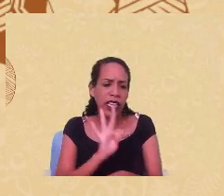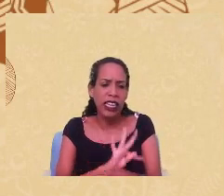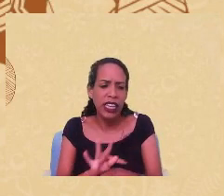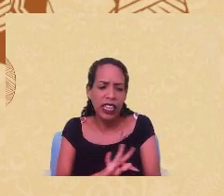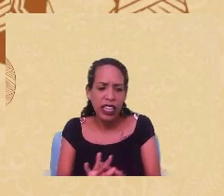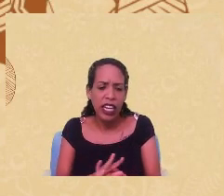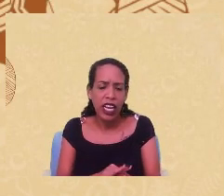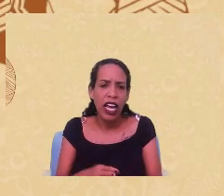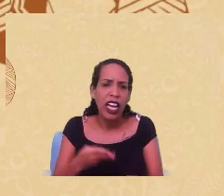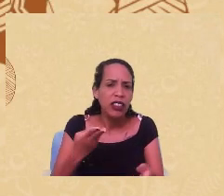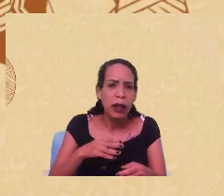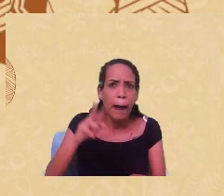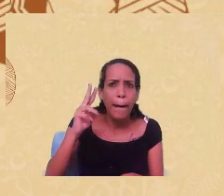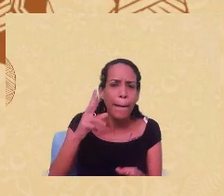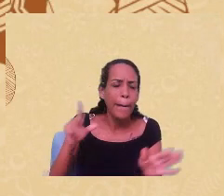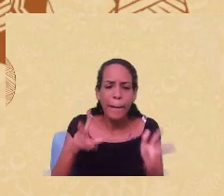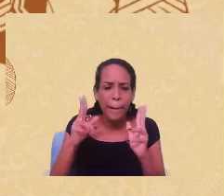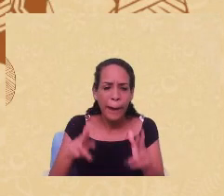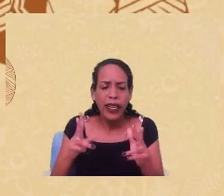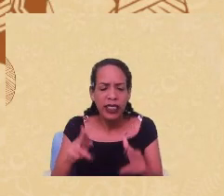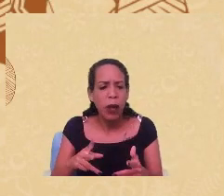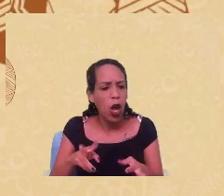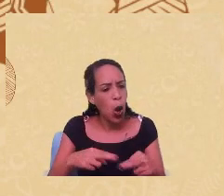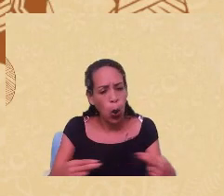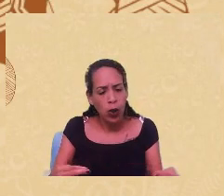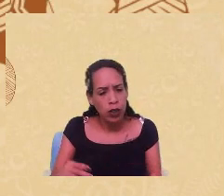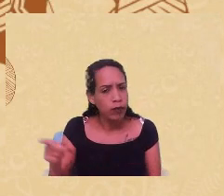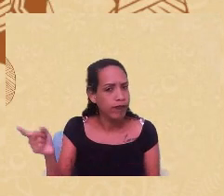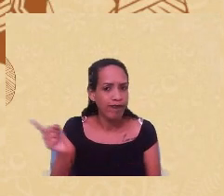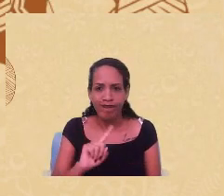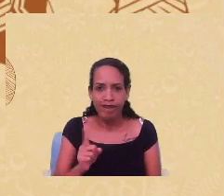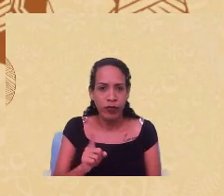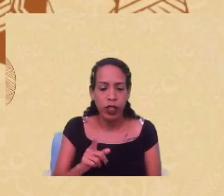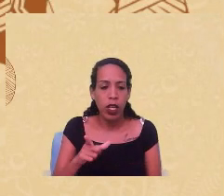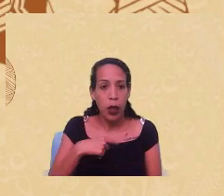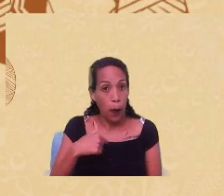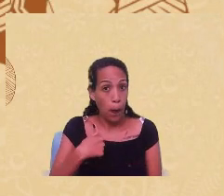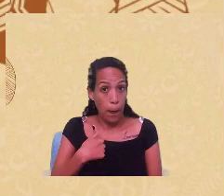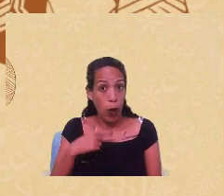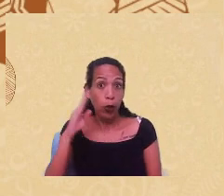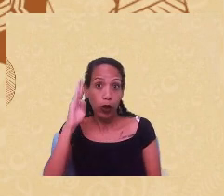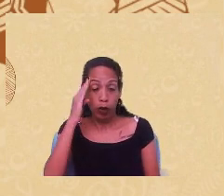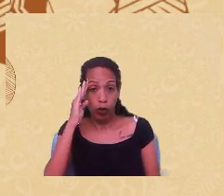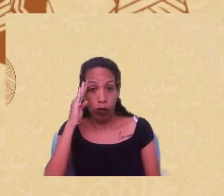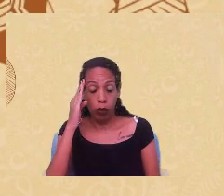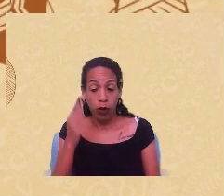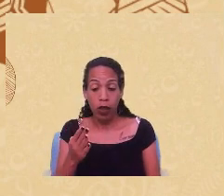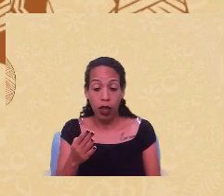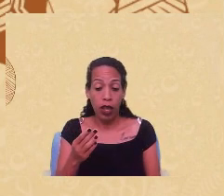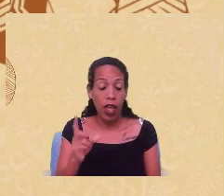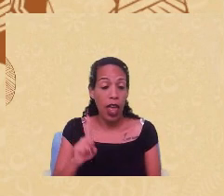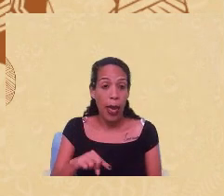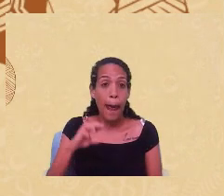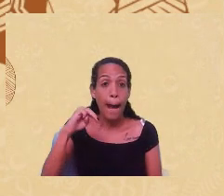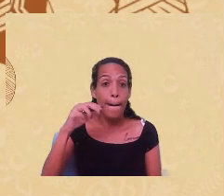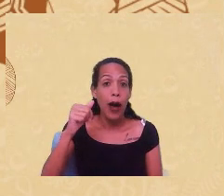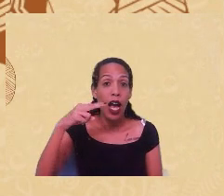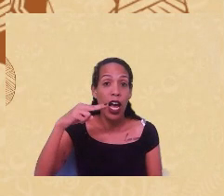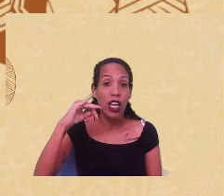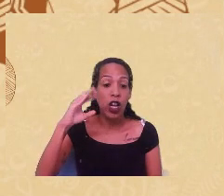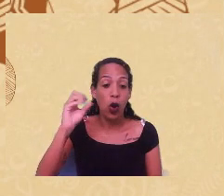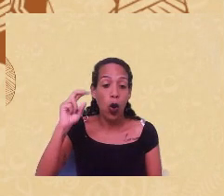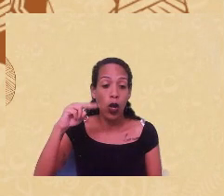com a mesma lógica. Isso, no meu entendimento, é manicomial. Então,